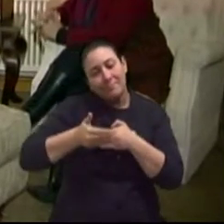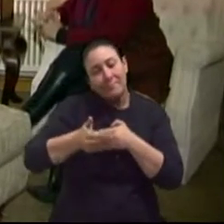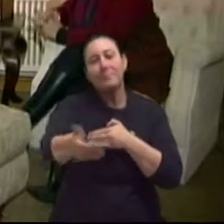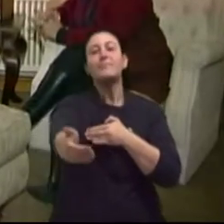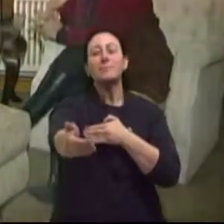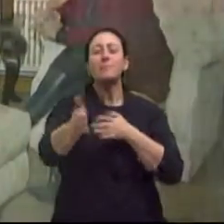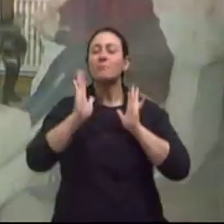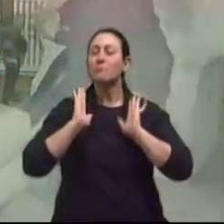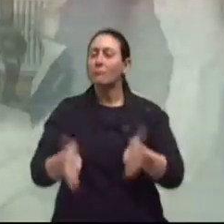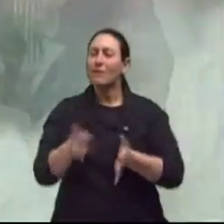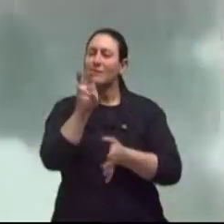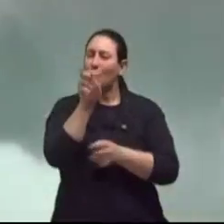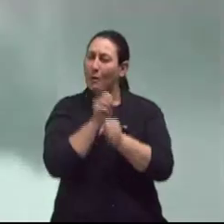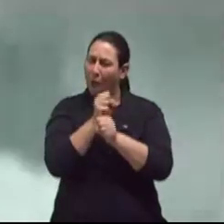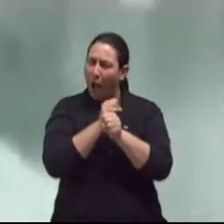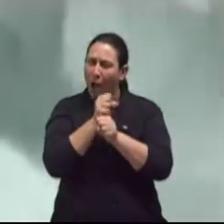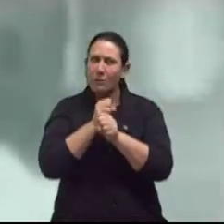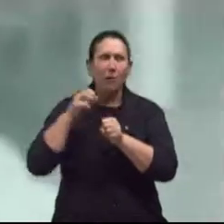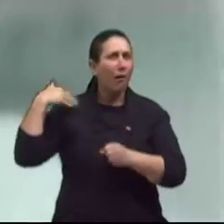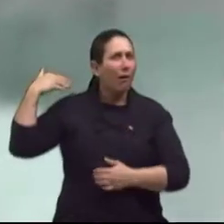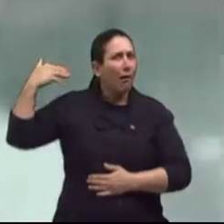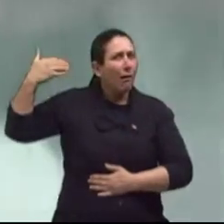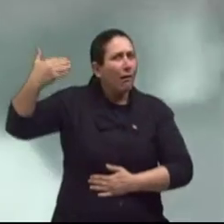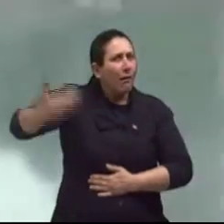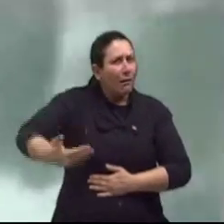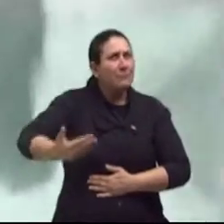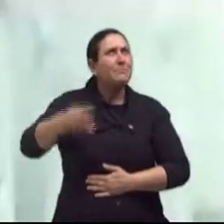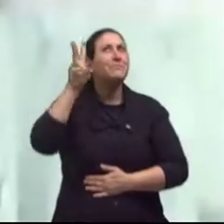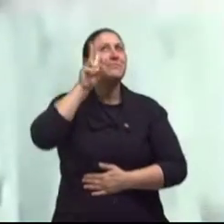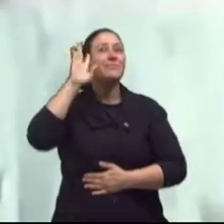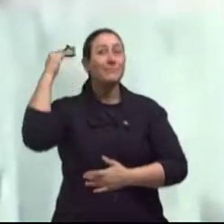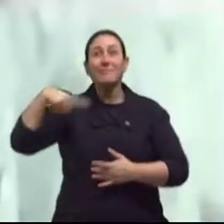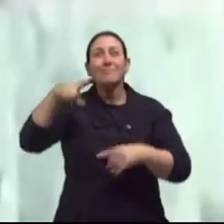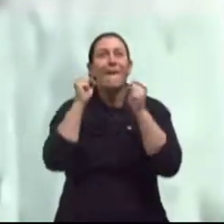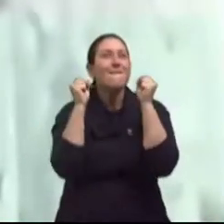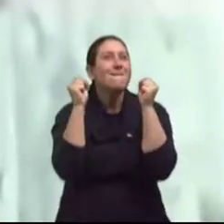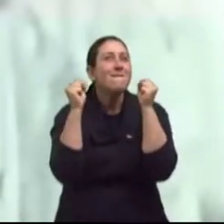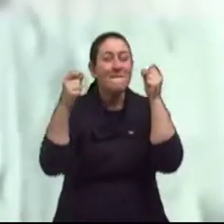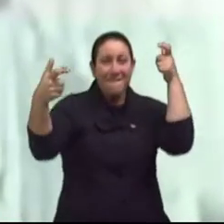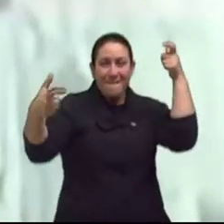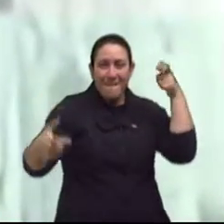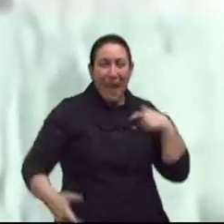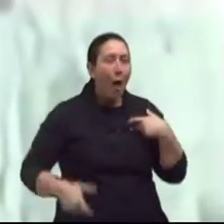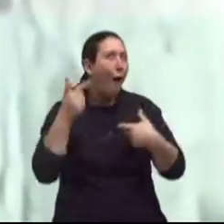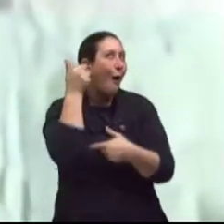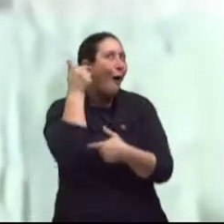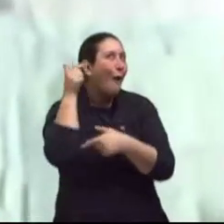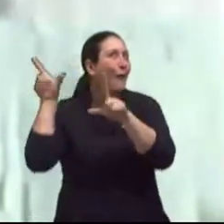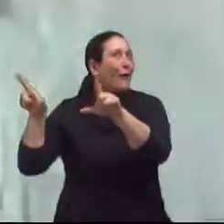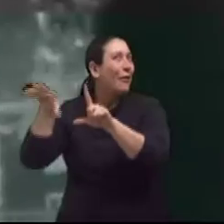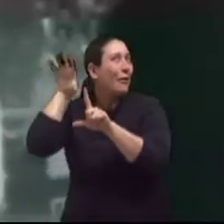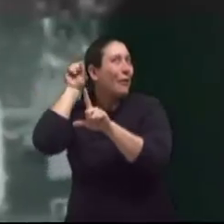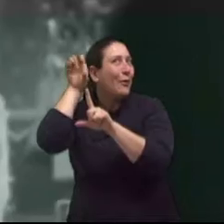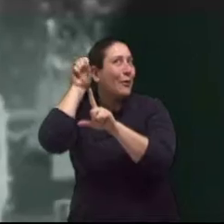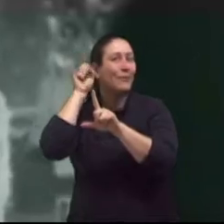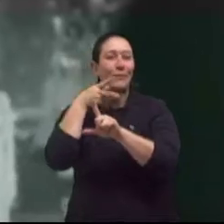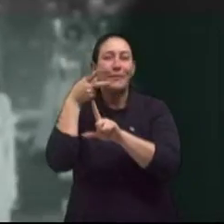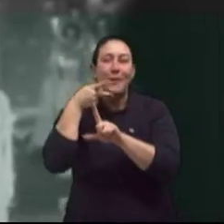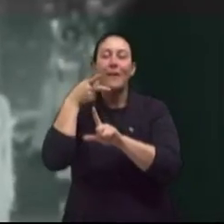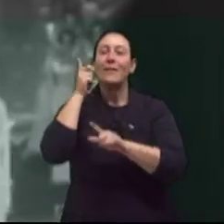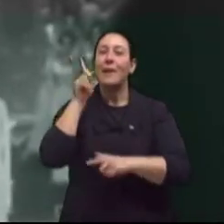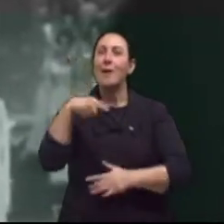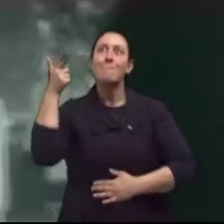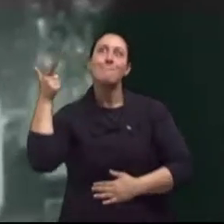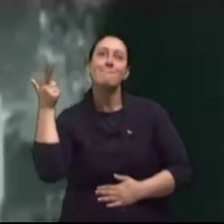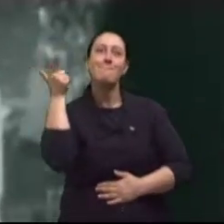50 anos depois. 50 anos daquele dia que a gente estava torcendo e ouvindo no rádio, né? É. Realmente,